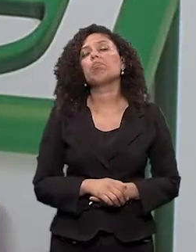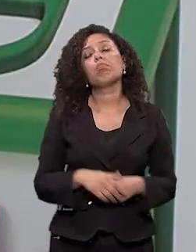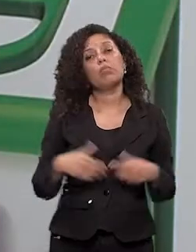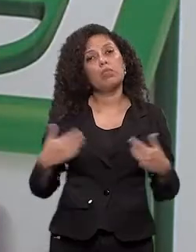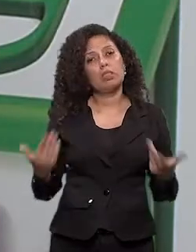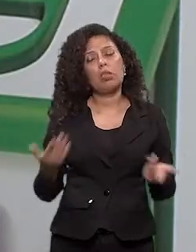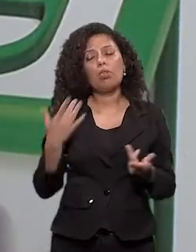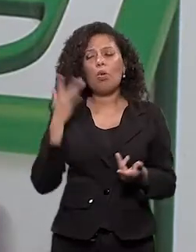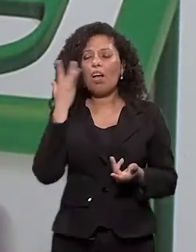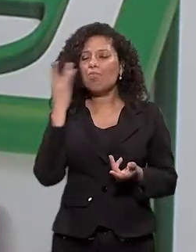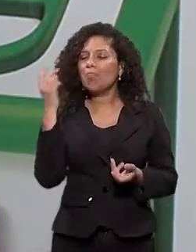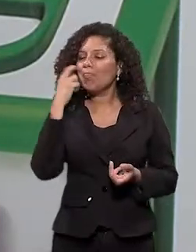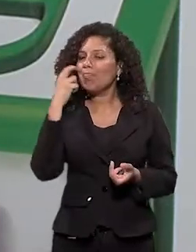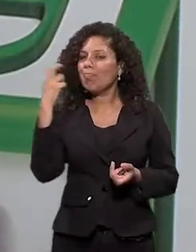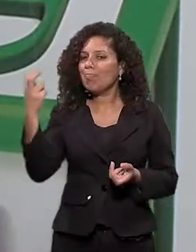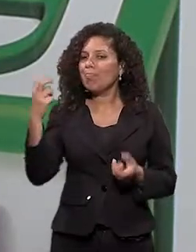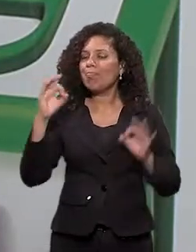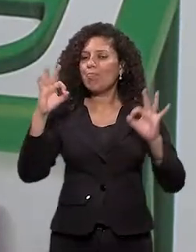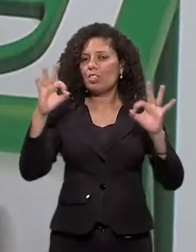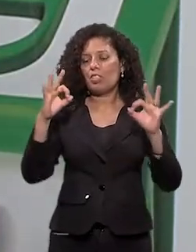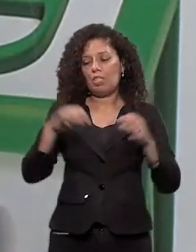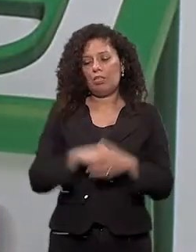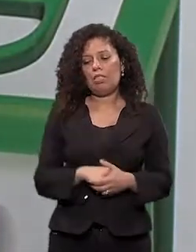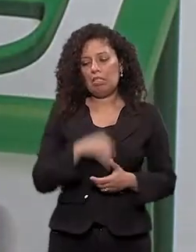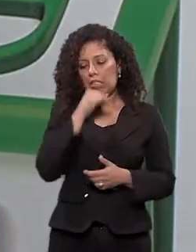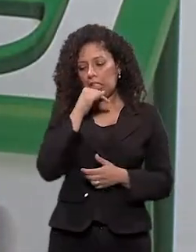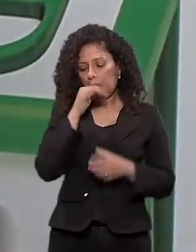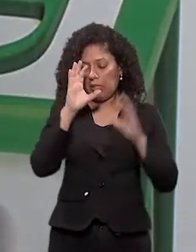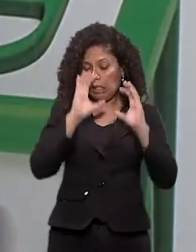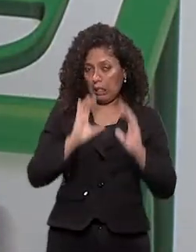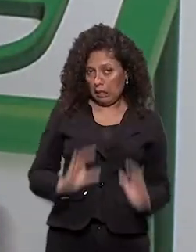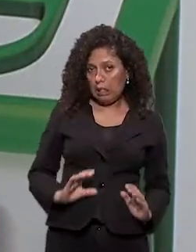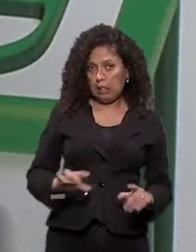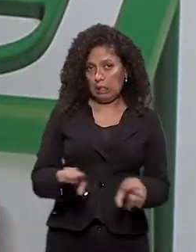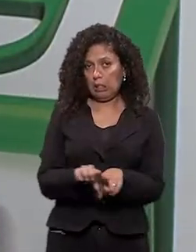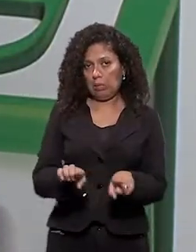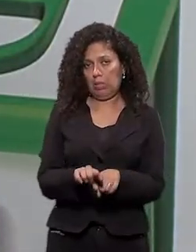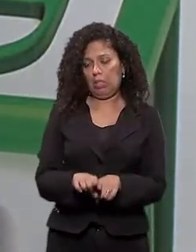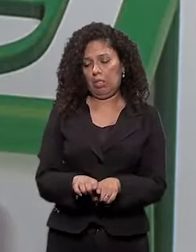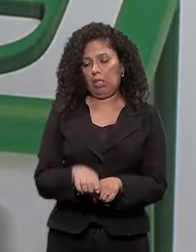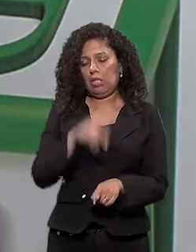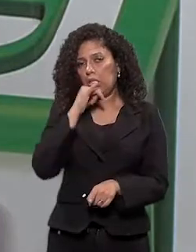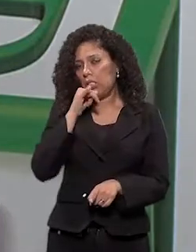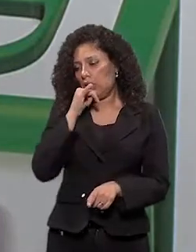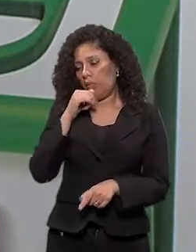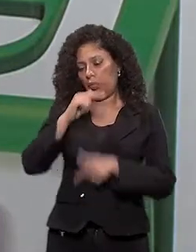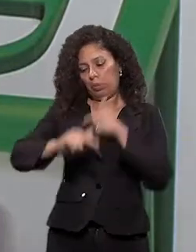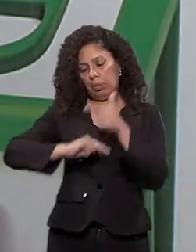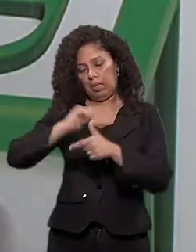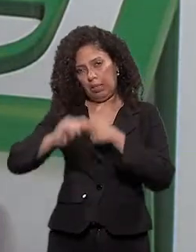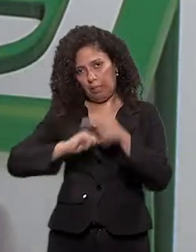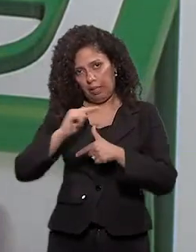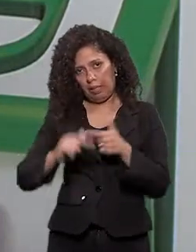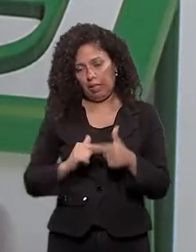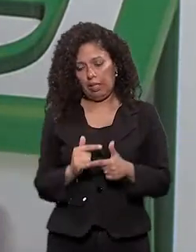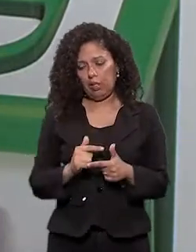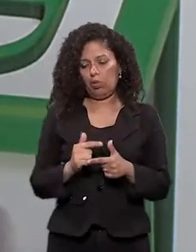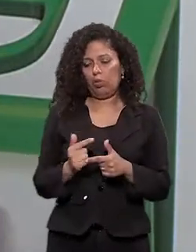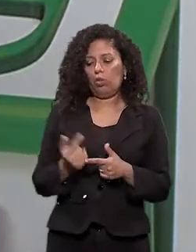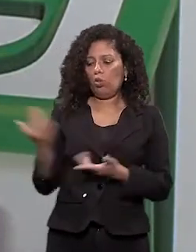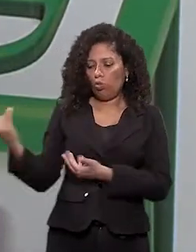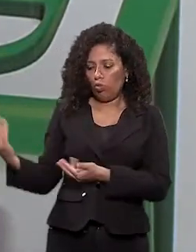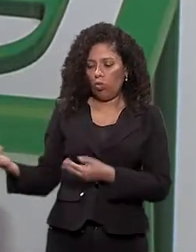Então, isso eu acho muito interessante, né? Essa questão da cidadania também é muito importante, né? No caso desse trabalho com os menores